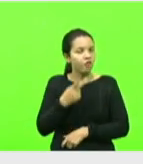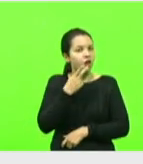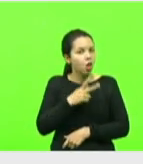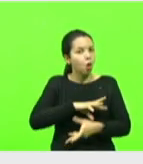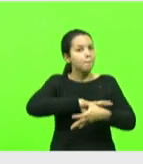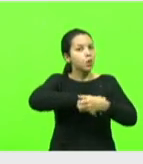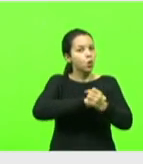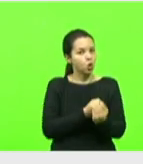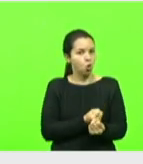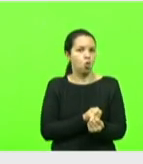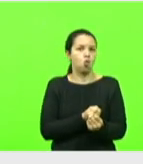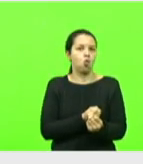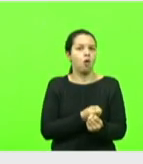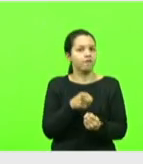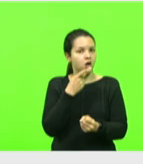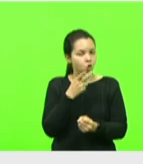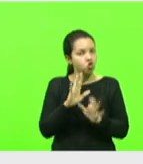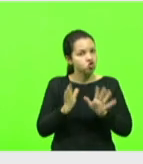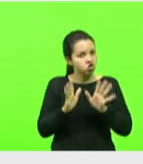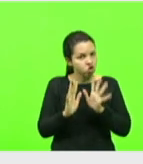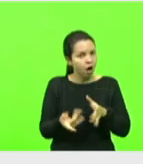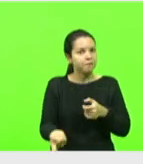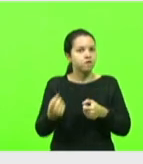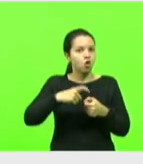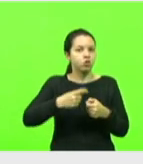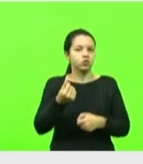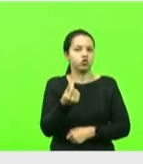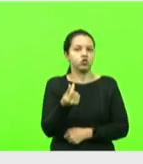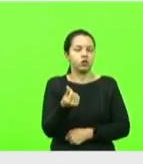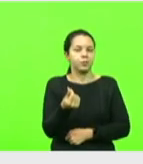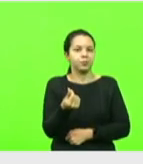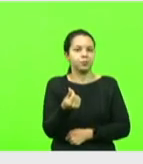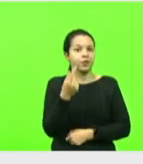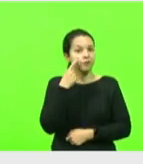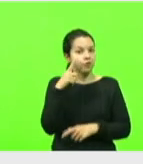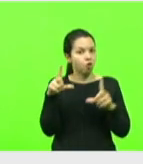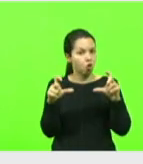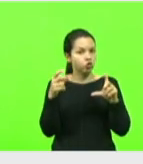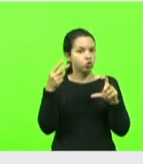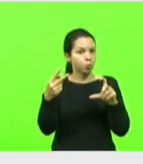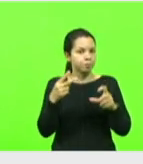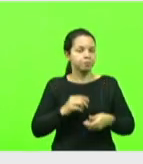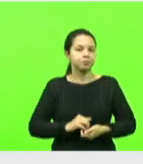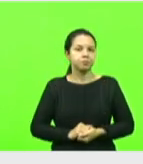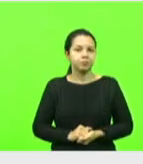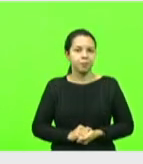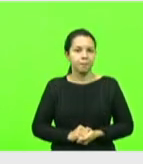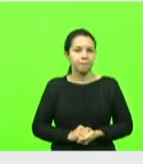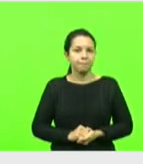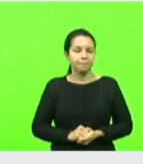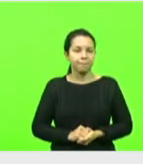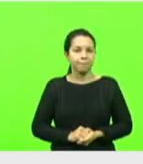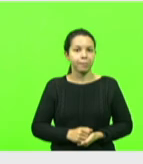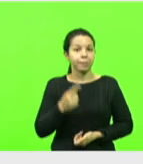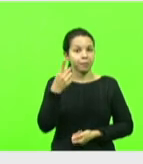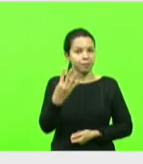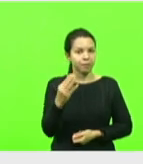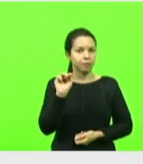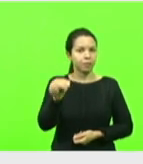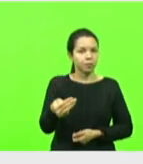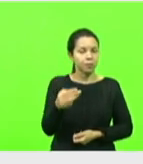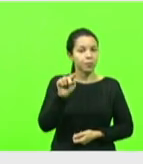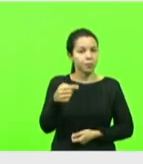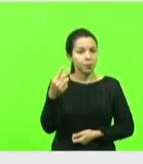O governador disse que já recuperou. Coloca a imagem 2, por favor. Imagem 2. 14,2